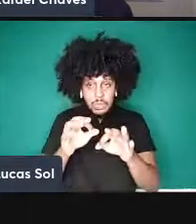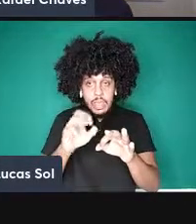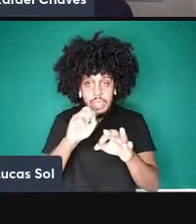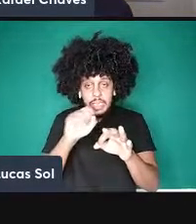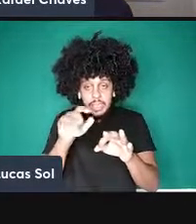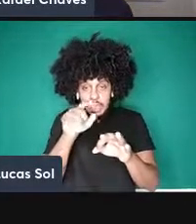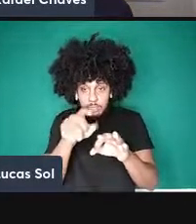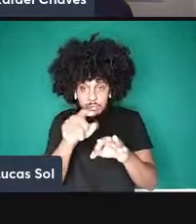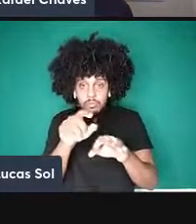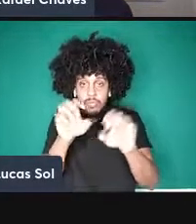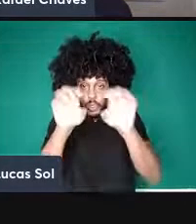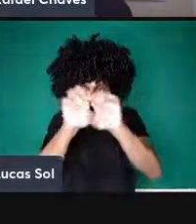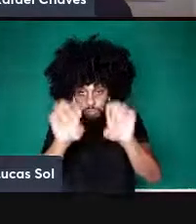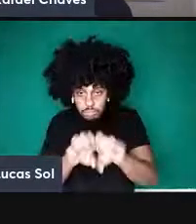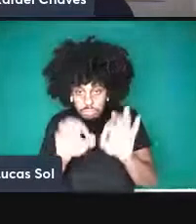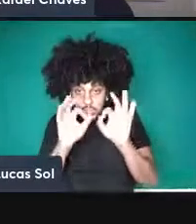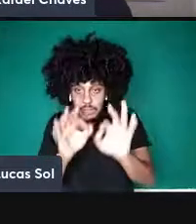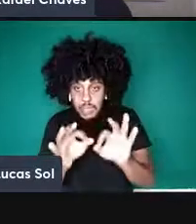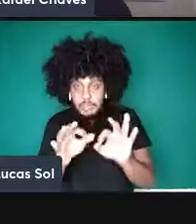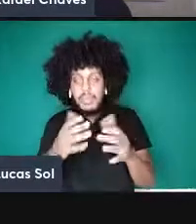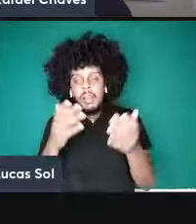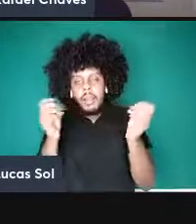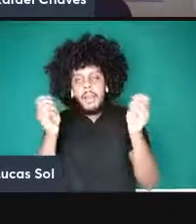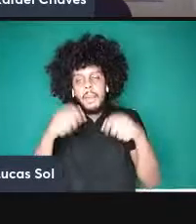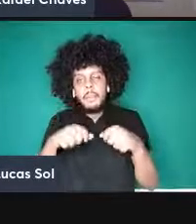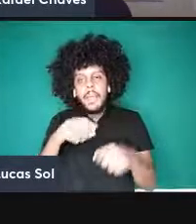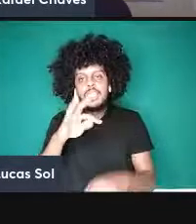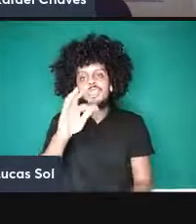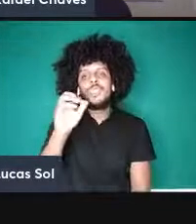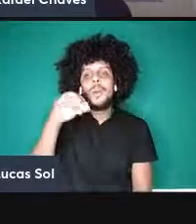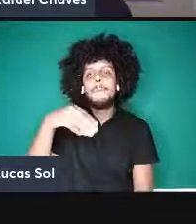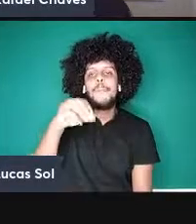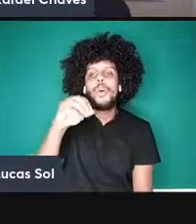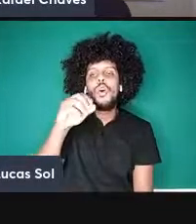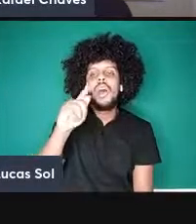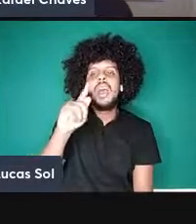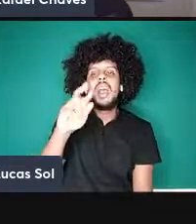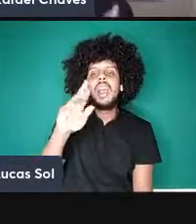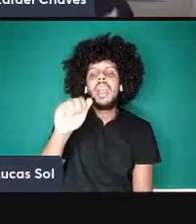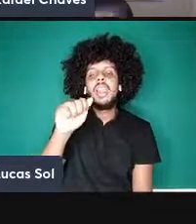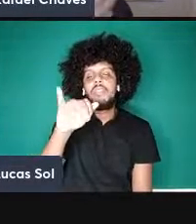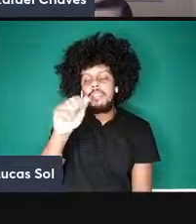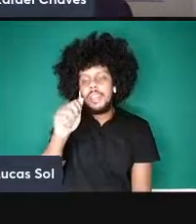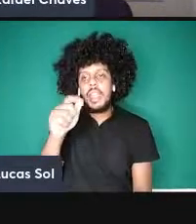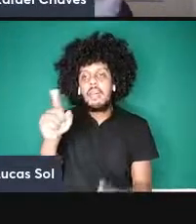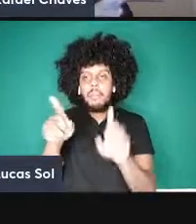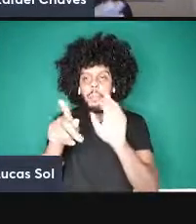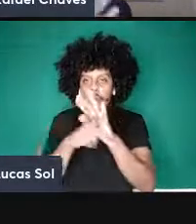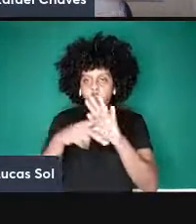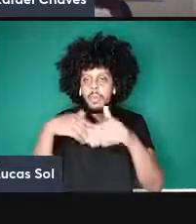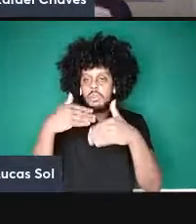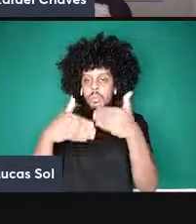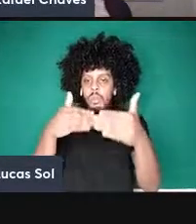fazer uma tomografia do estado podem fazer uma tomografia do processo em que ele é a mesma ideia só que agora